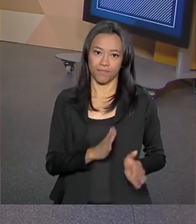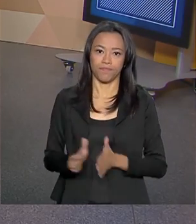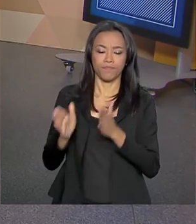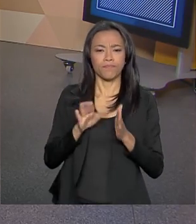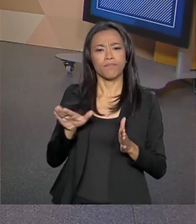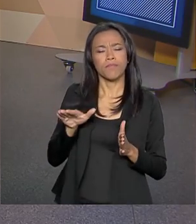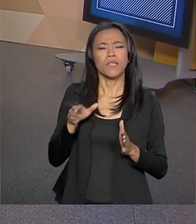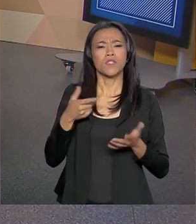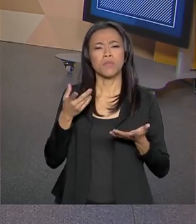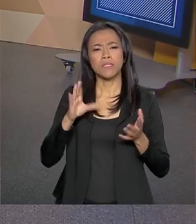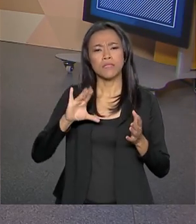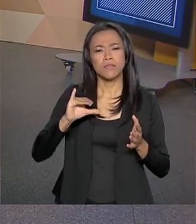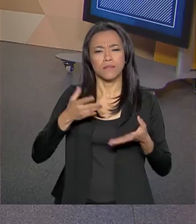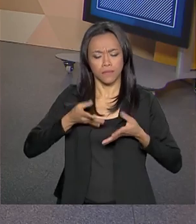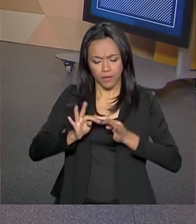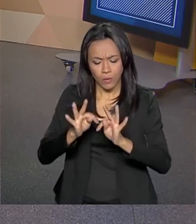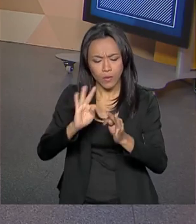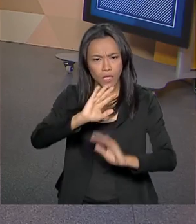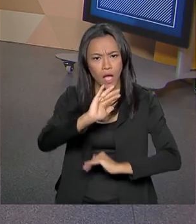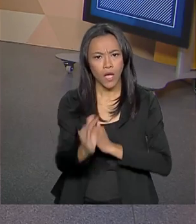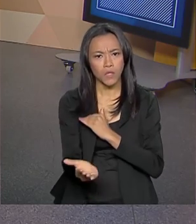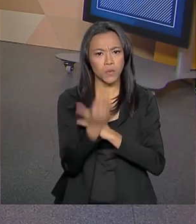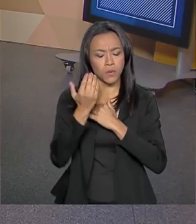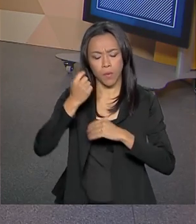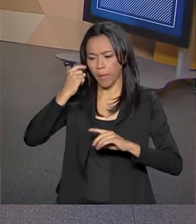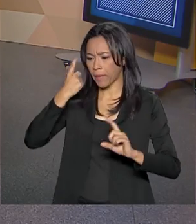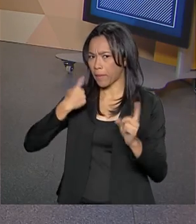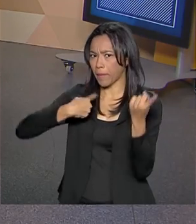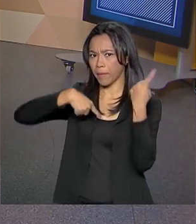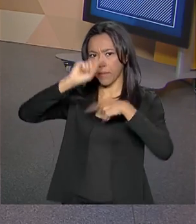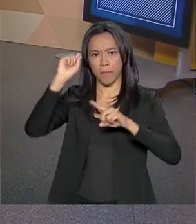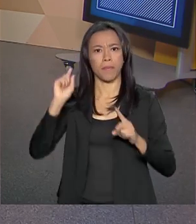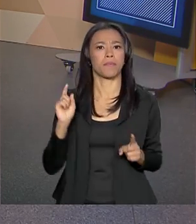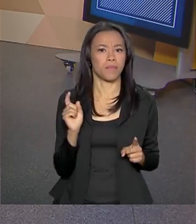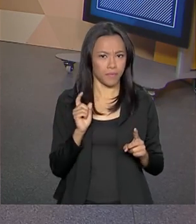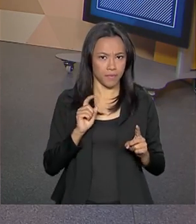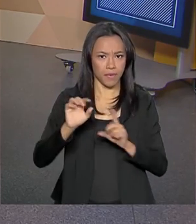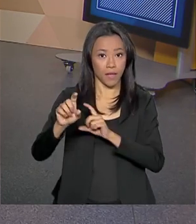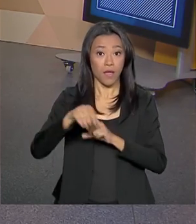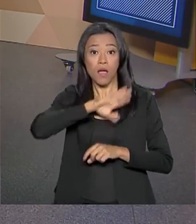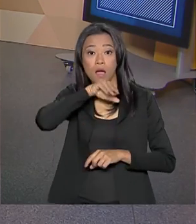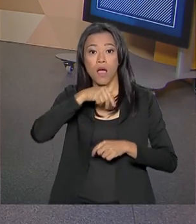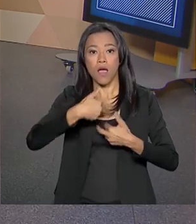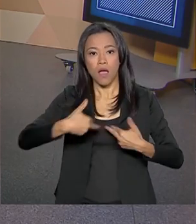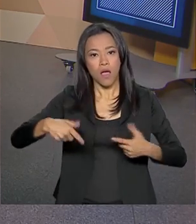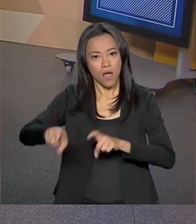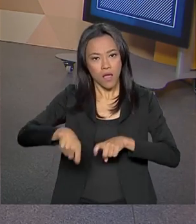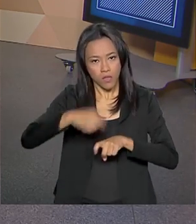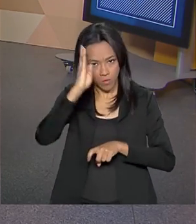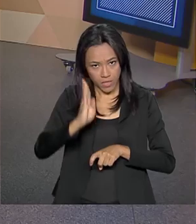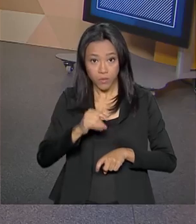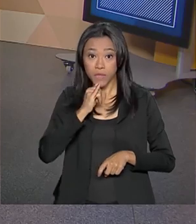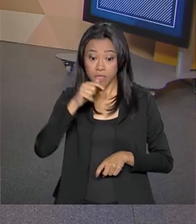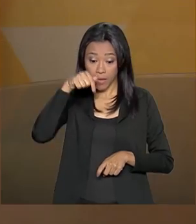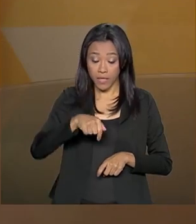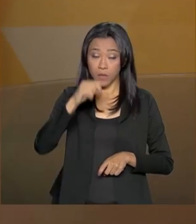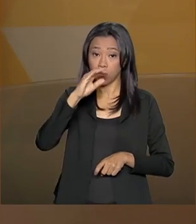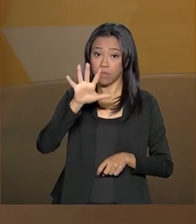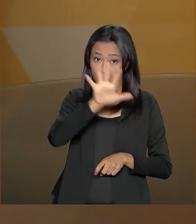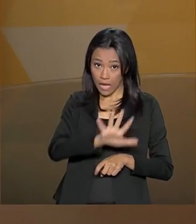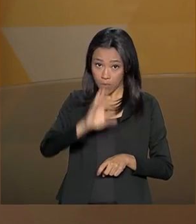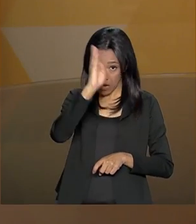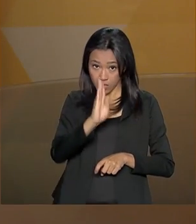e tecnologia que ajudou a revolucionar a agropecuária no Brasil. Por exemplo, aqui no Centro-Oeste, antes da Embrapa,